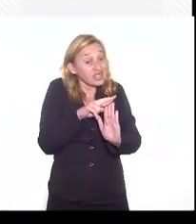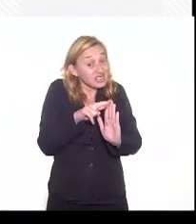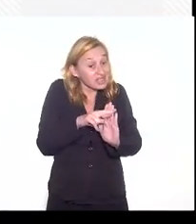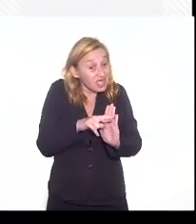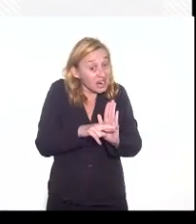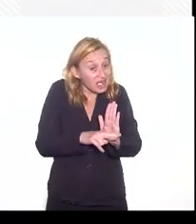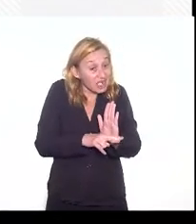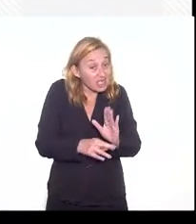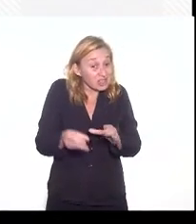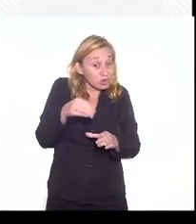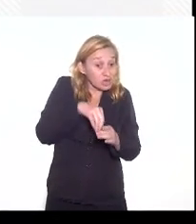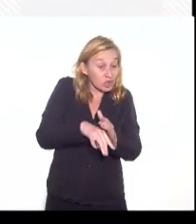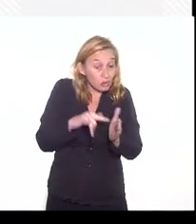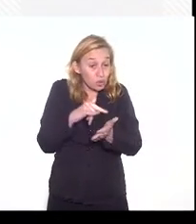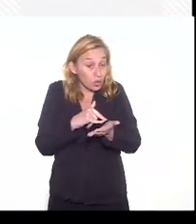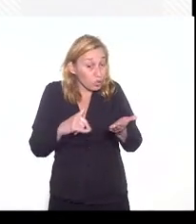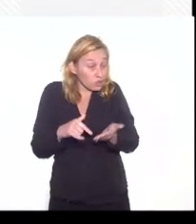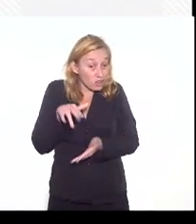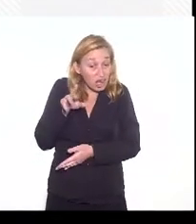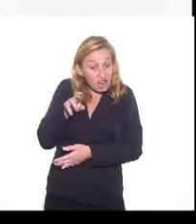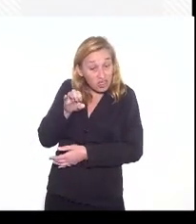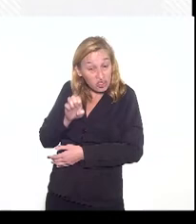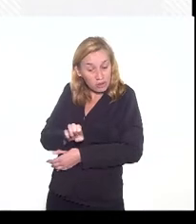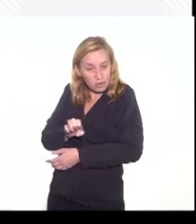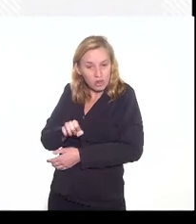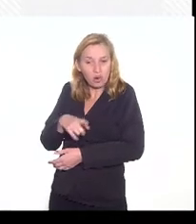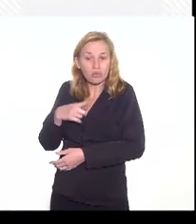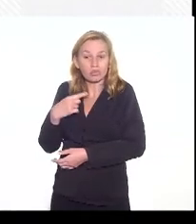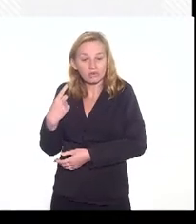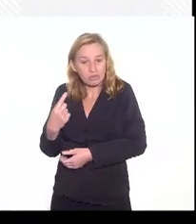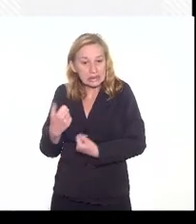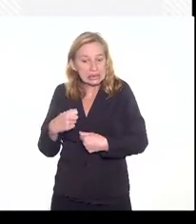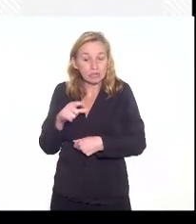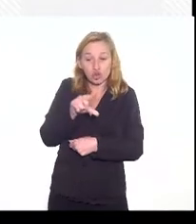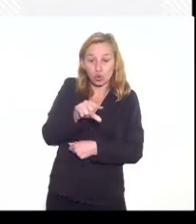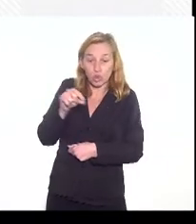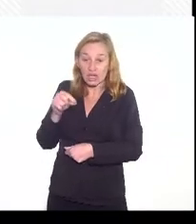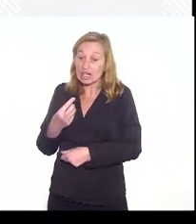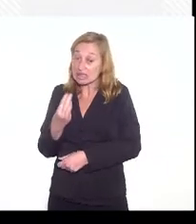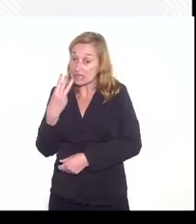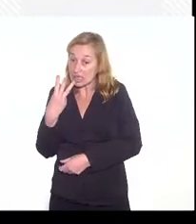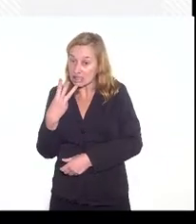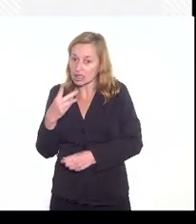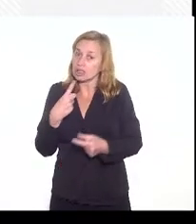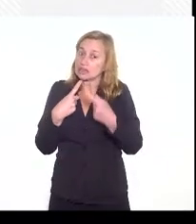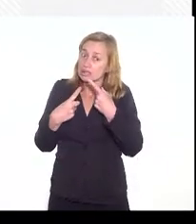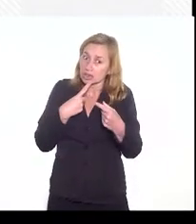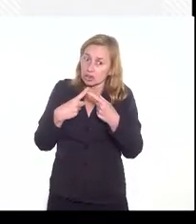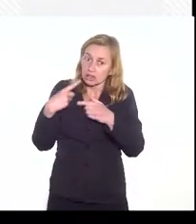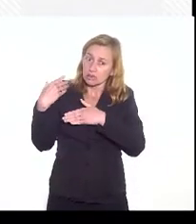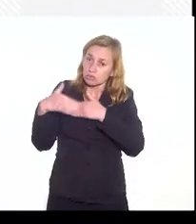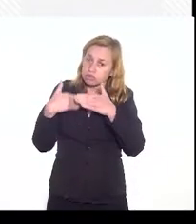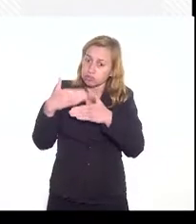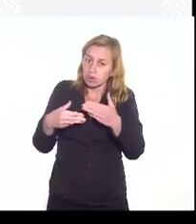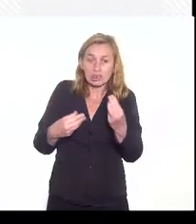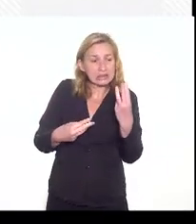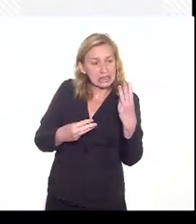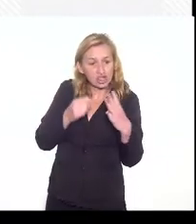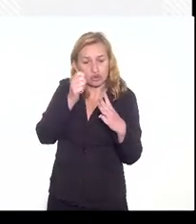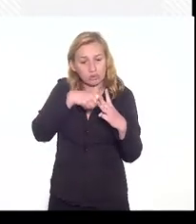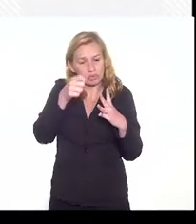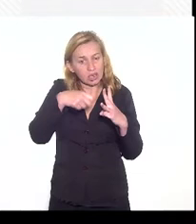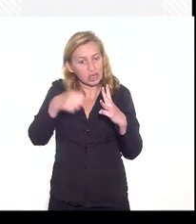estão no regime. A gente, como a gente tem que escolher três, é uma discussão que vai ter nesses próximos três meses,